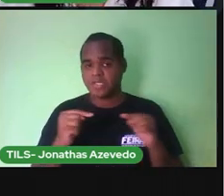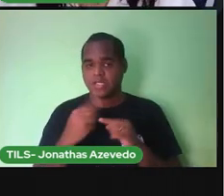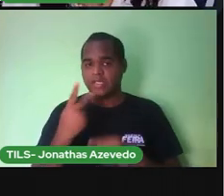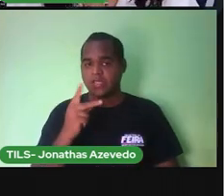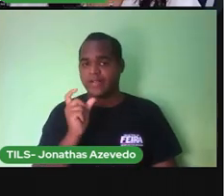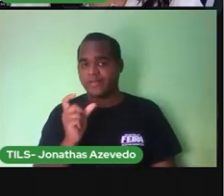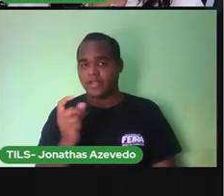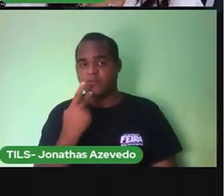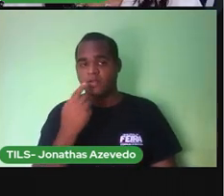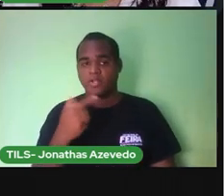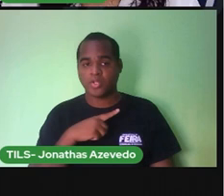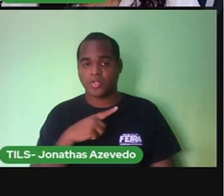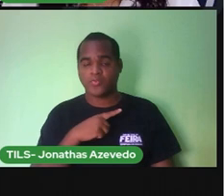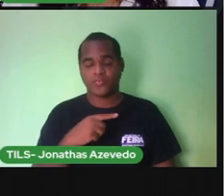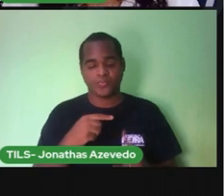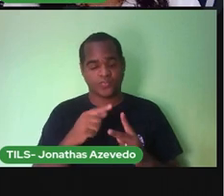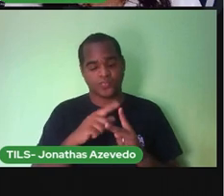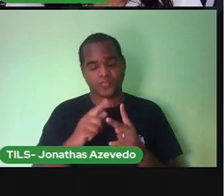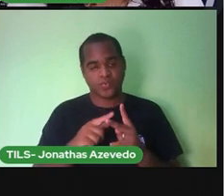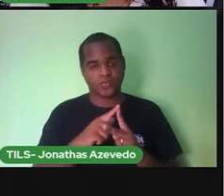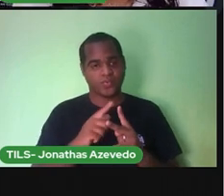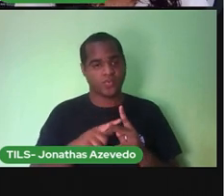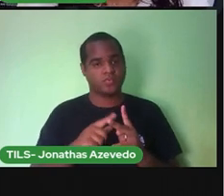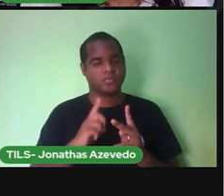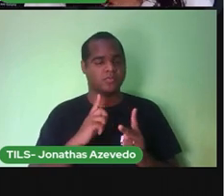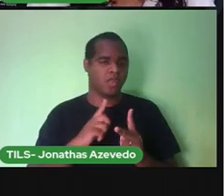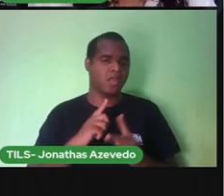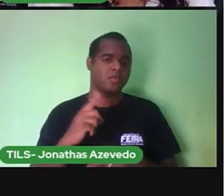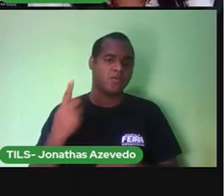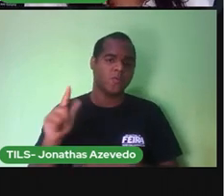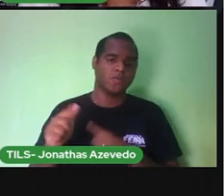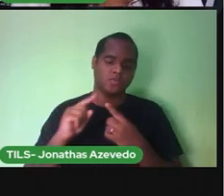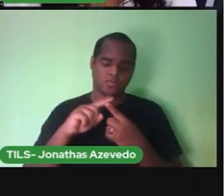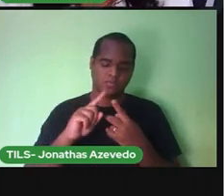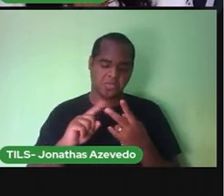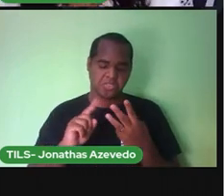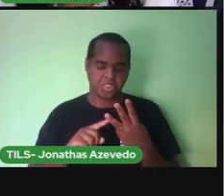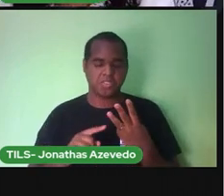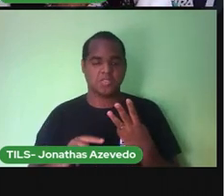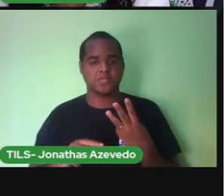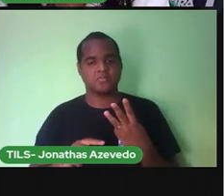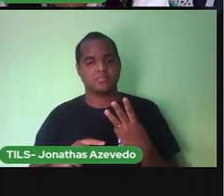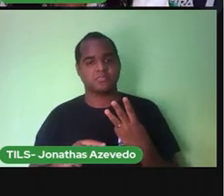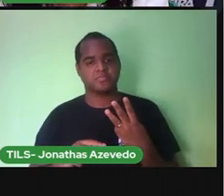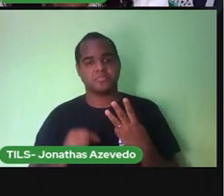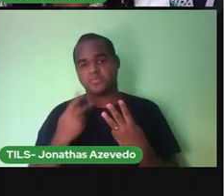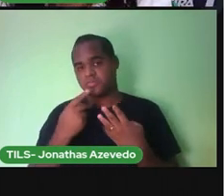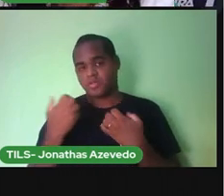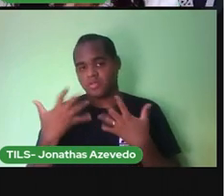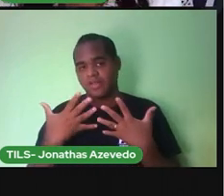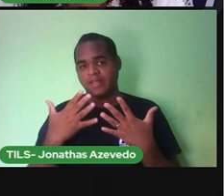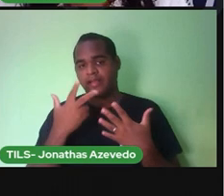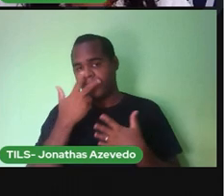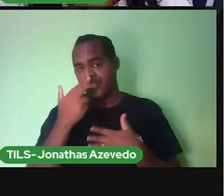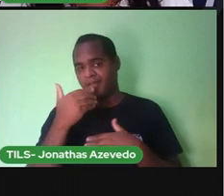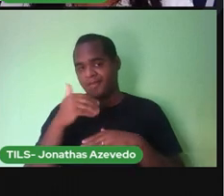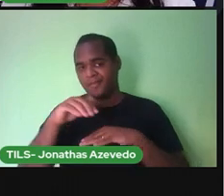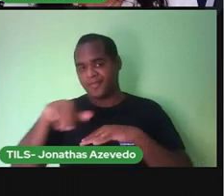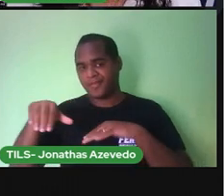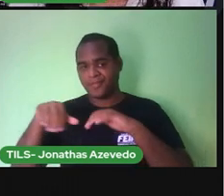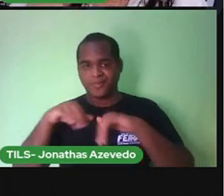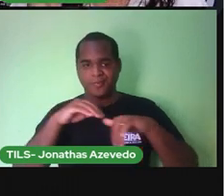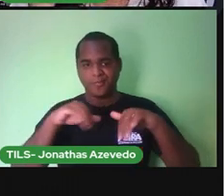sílabas e que tinham três sílabas sem precisar separar nos quadradinhos com registro